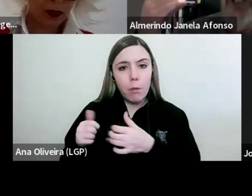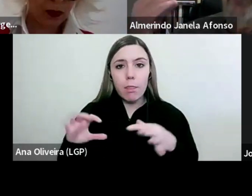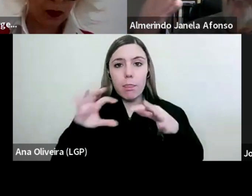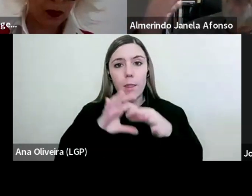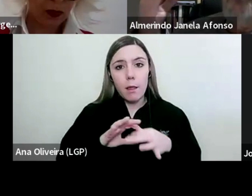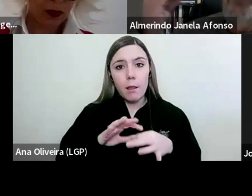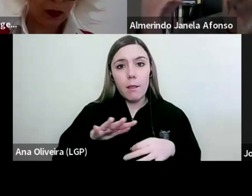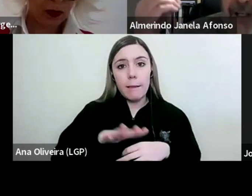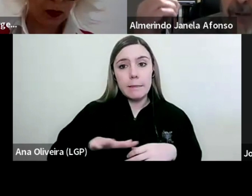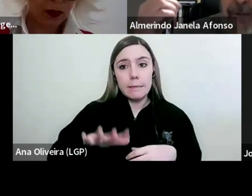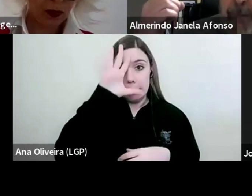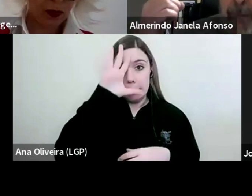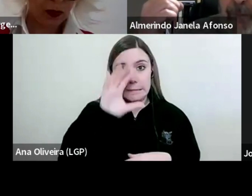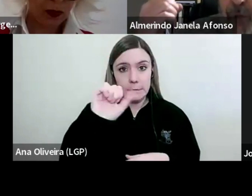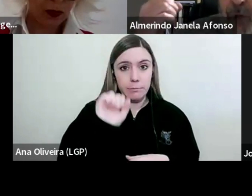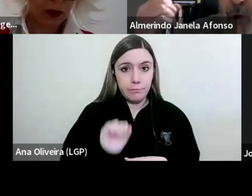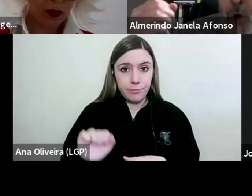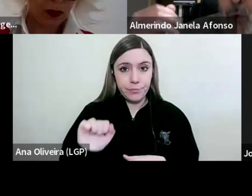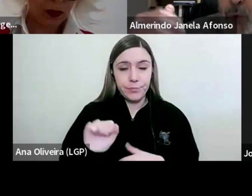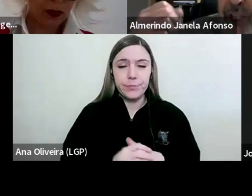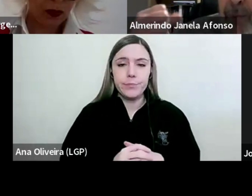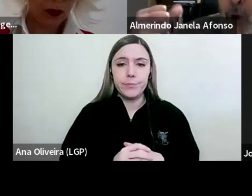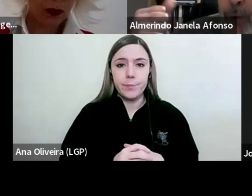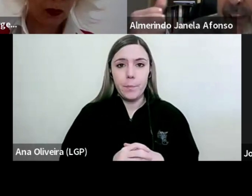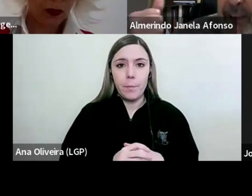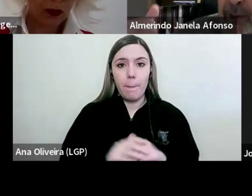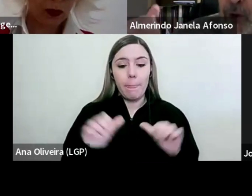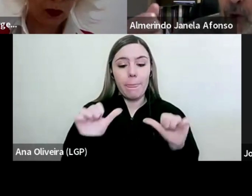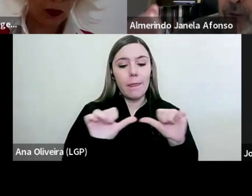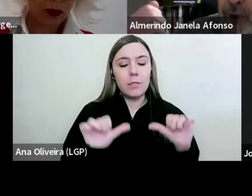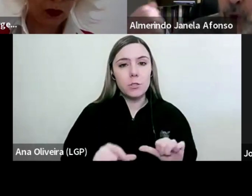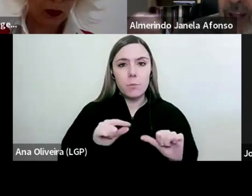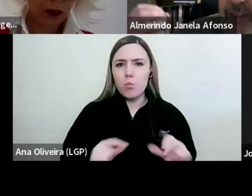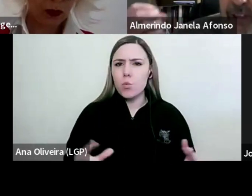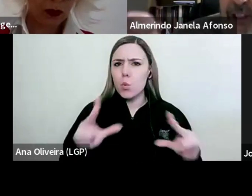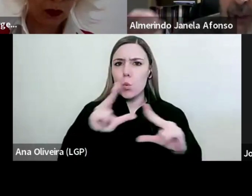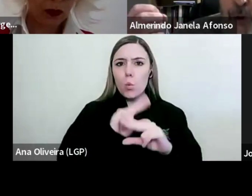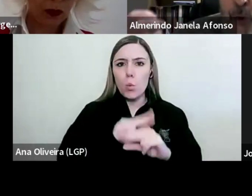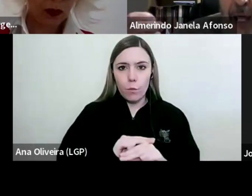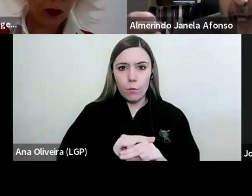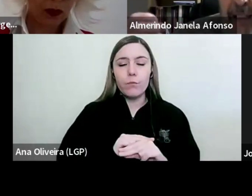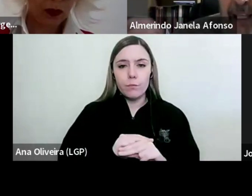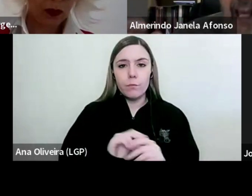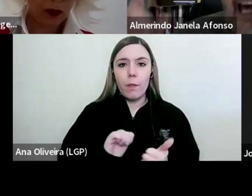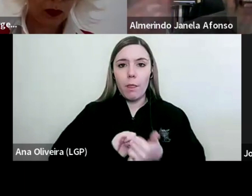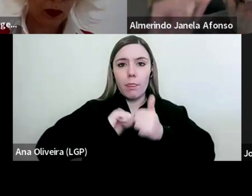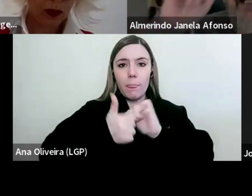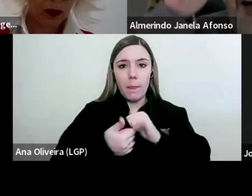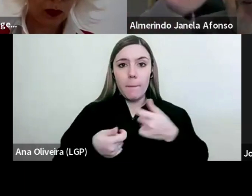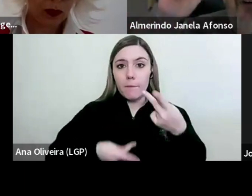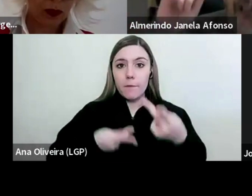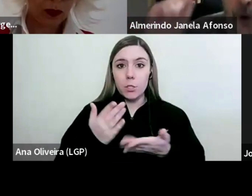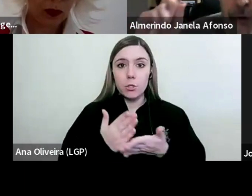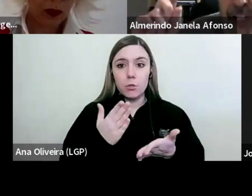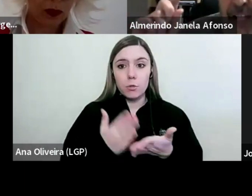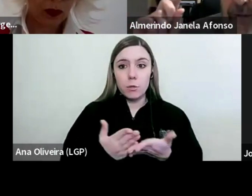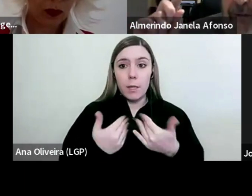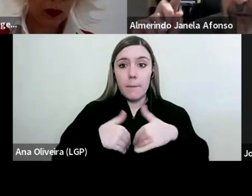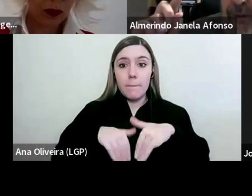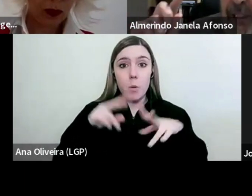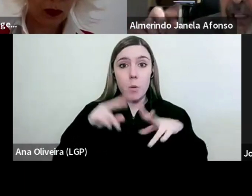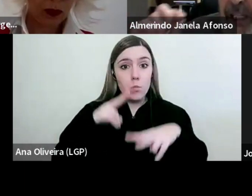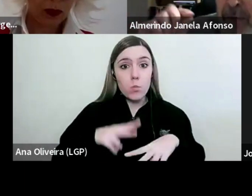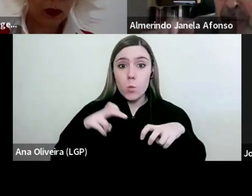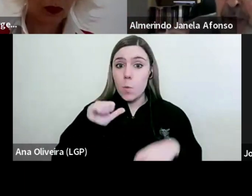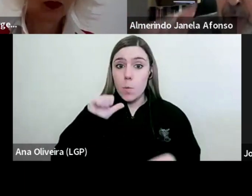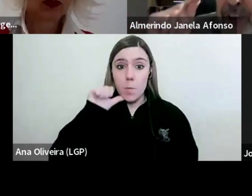organismos centrais do Ministério. Um esquema completamente novo e adequado da avaliação escolar ainda não foi encontrado